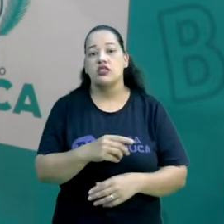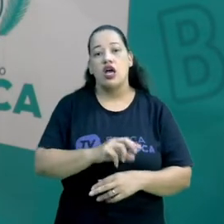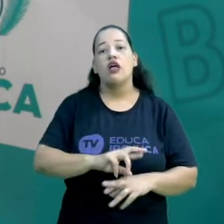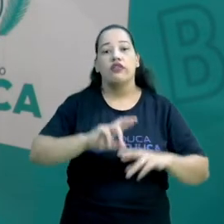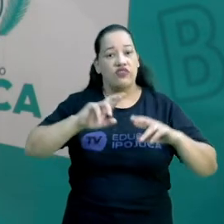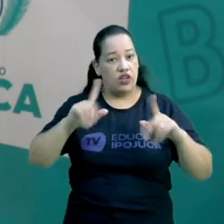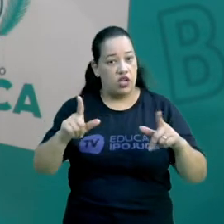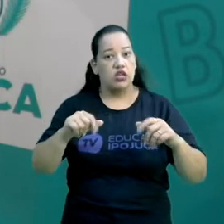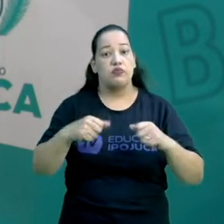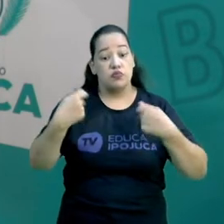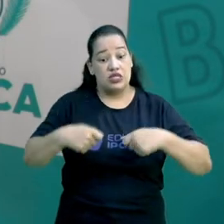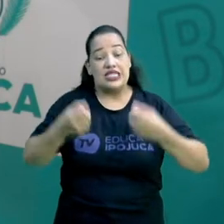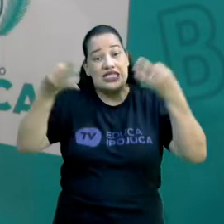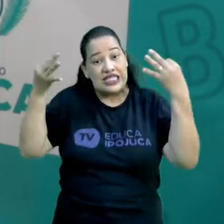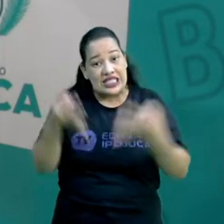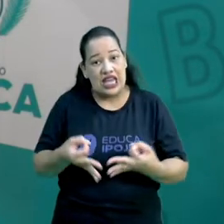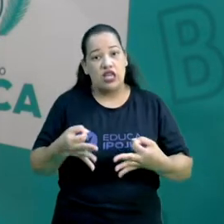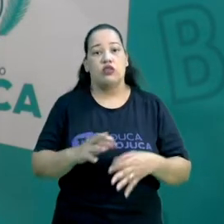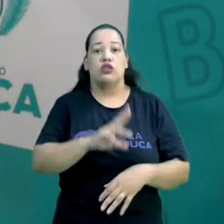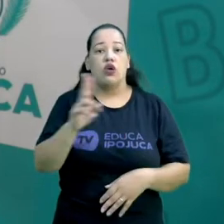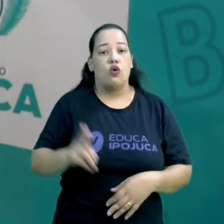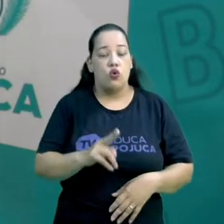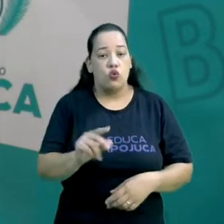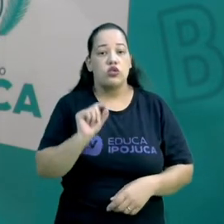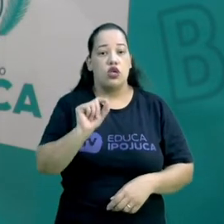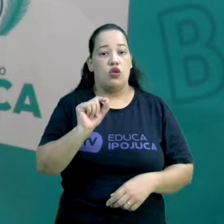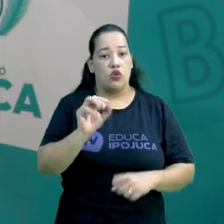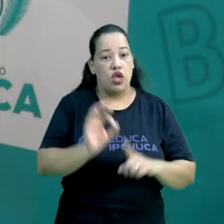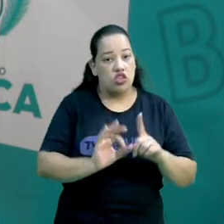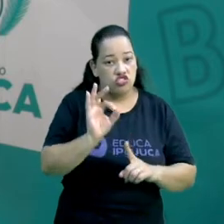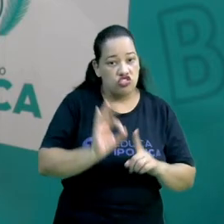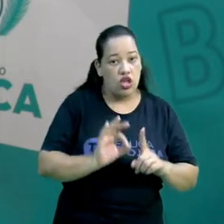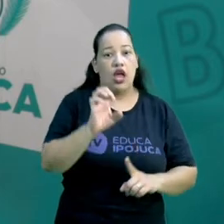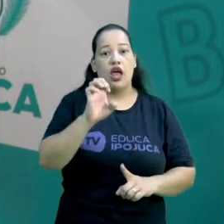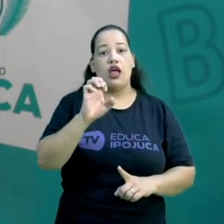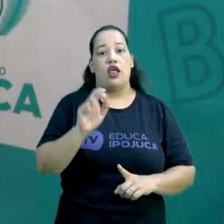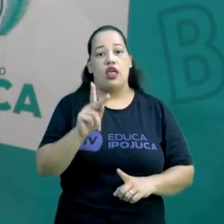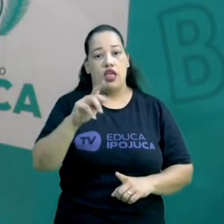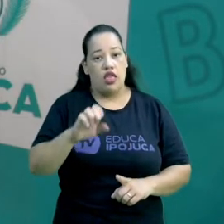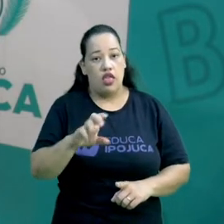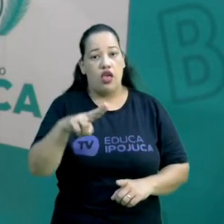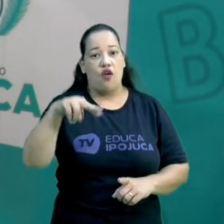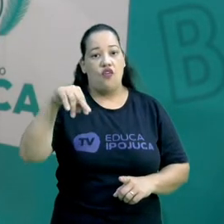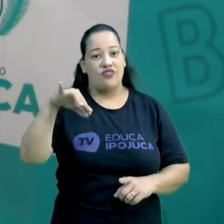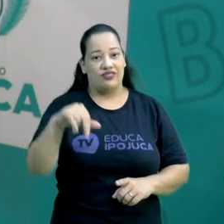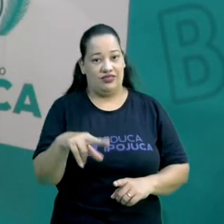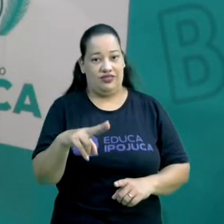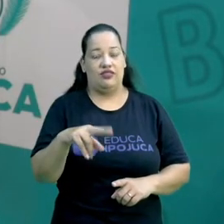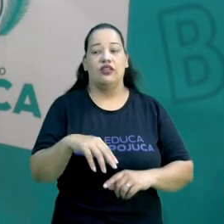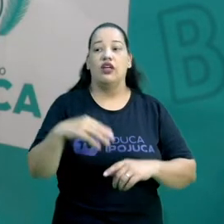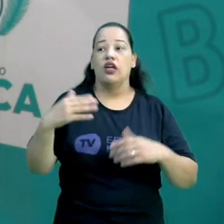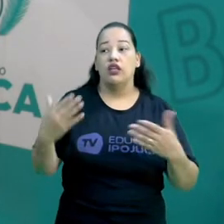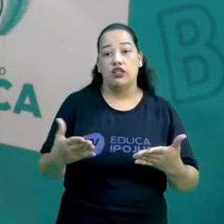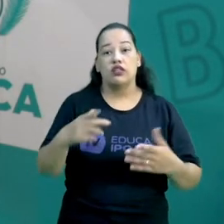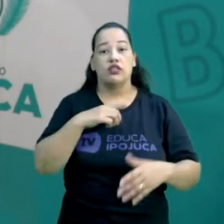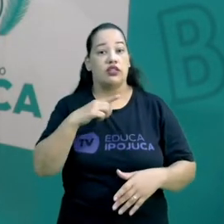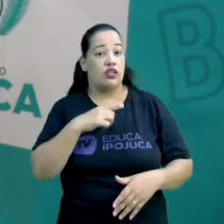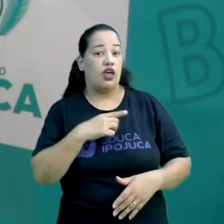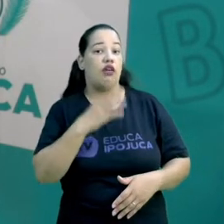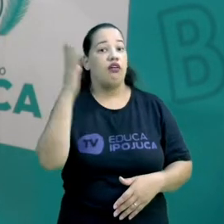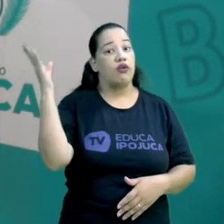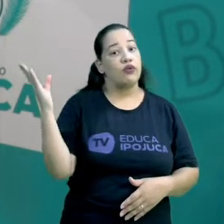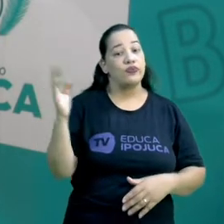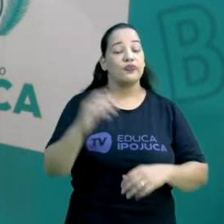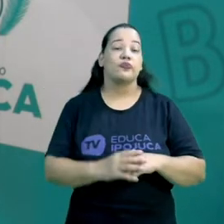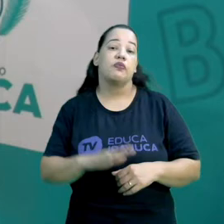quer umas coisas mais exatas, a gente usa o nós chamamos de escala Kelvin. Então, a gente tem aqui, mais ou